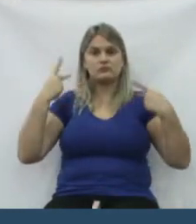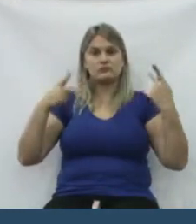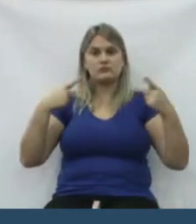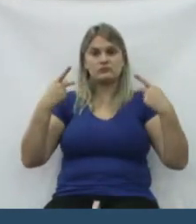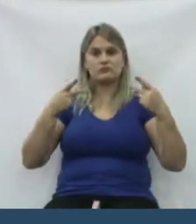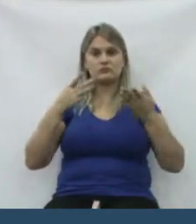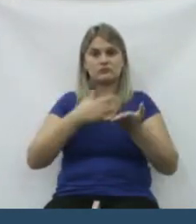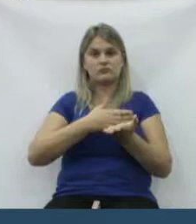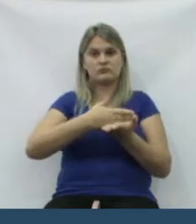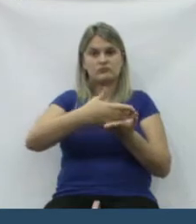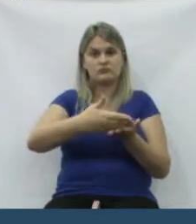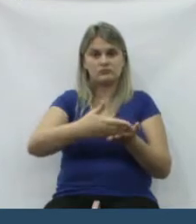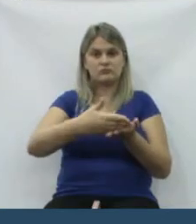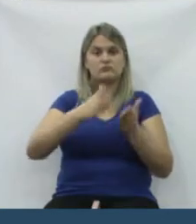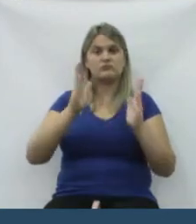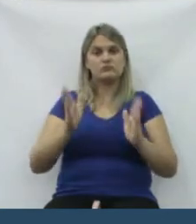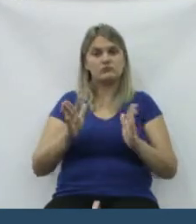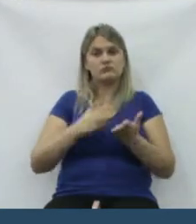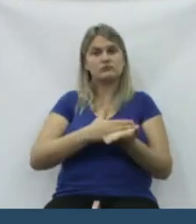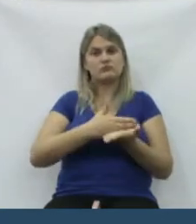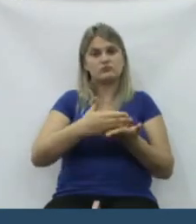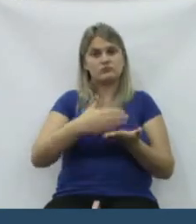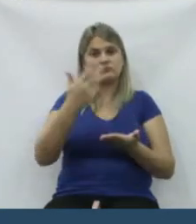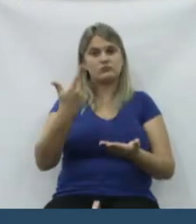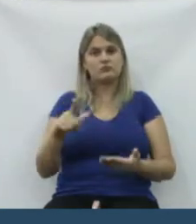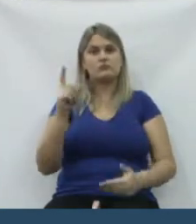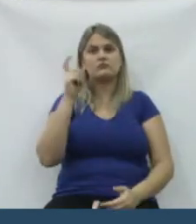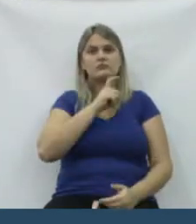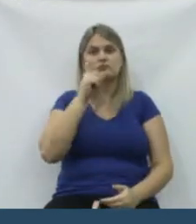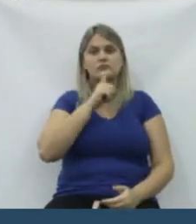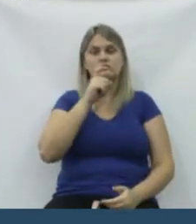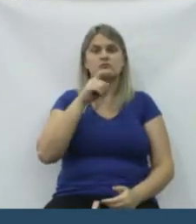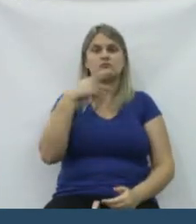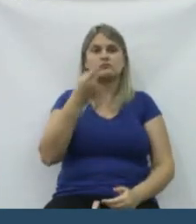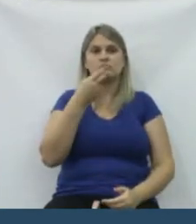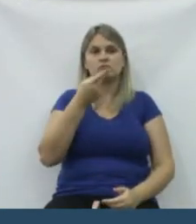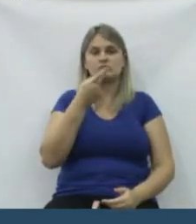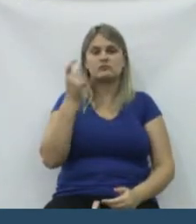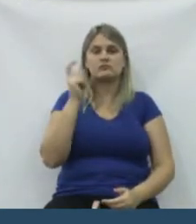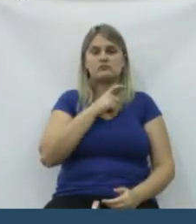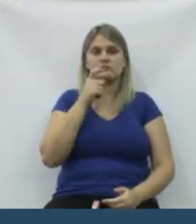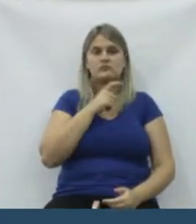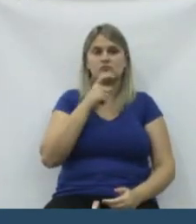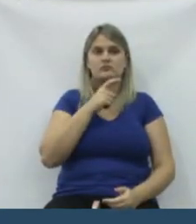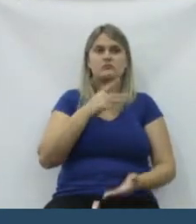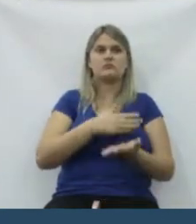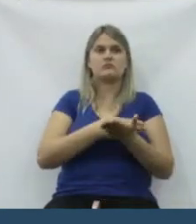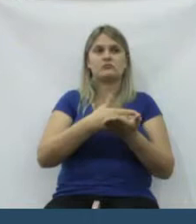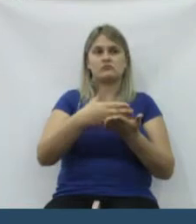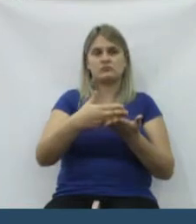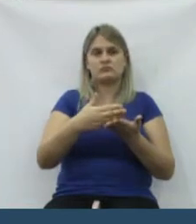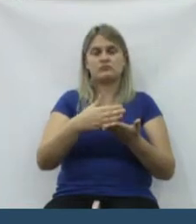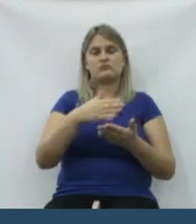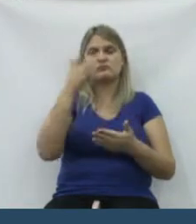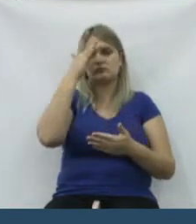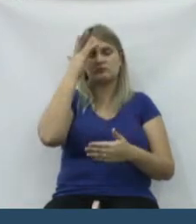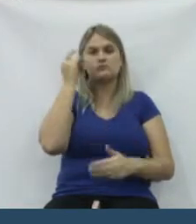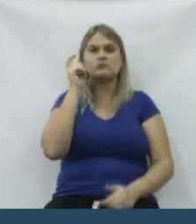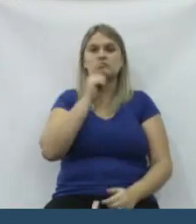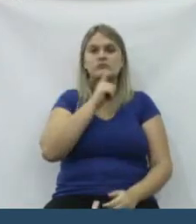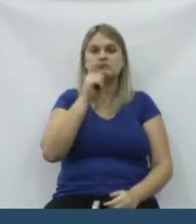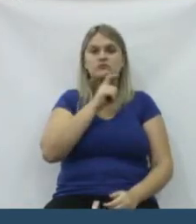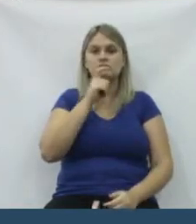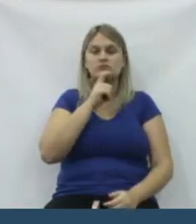que a política vai começar, e começam de novo os mentirosos a falar mentira. Começam novamente os